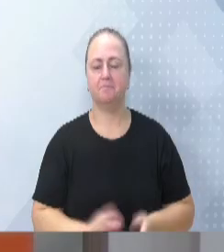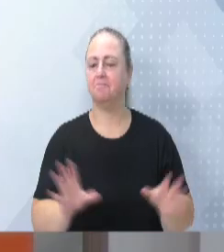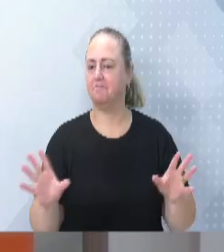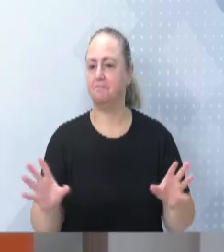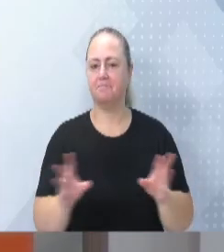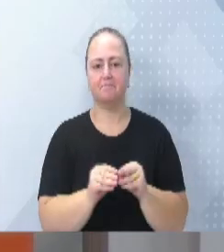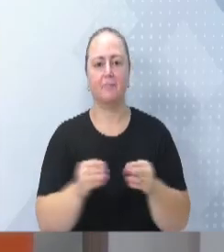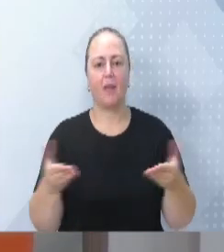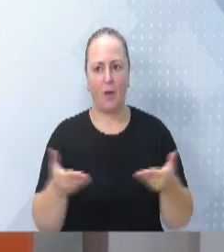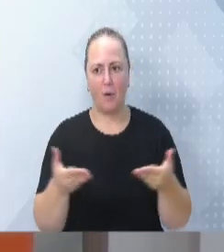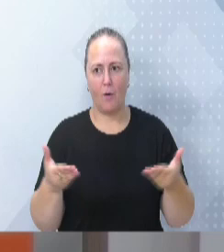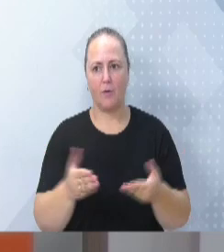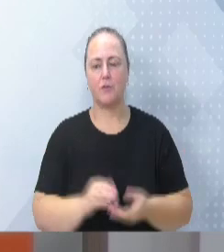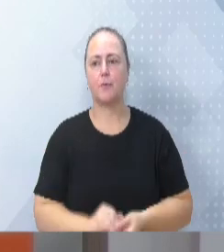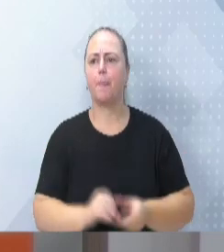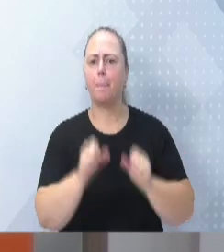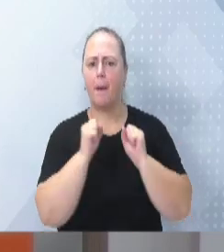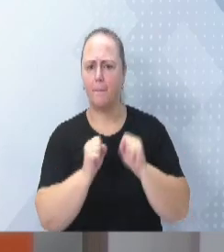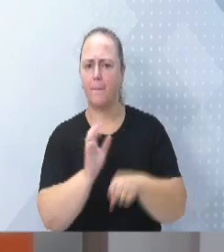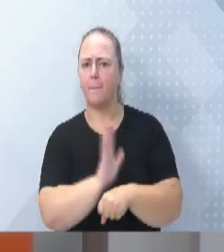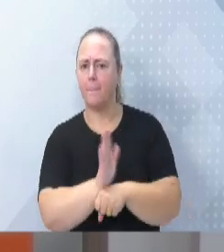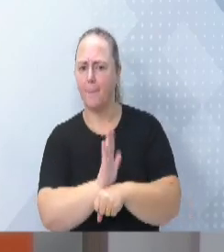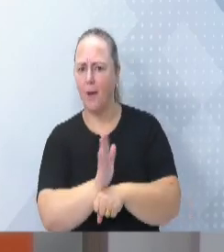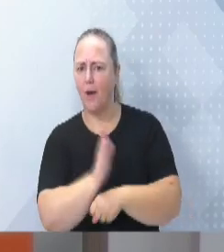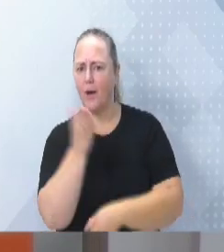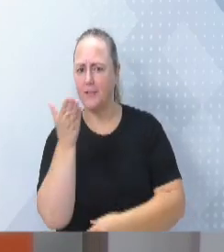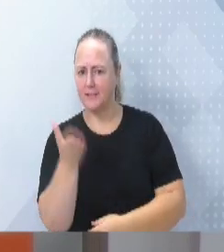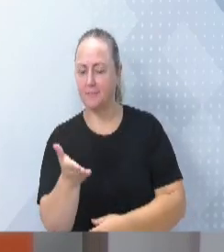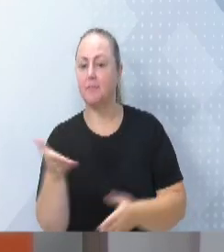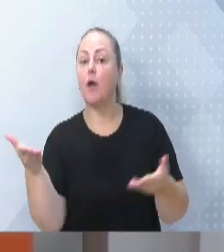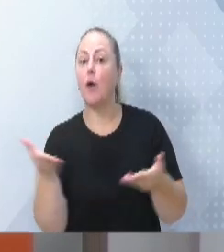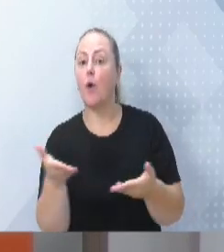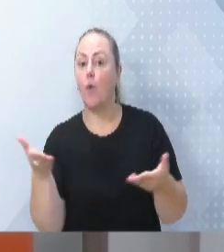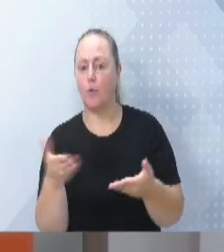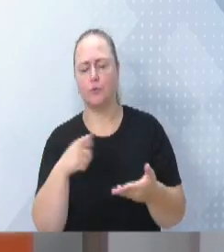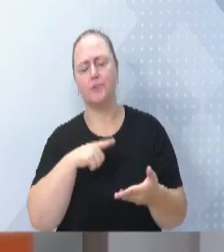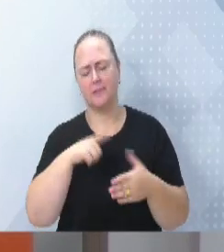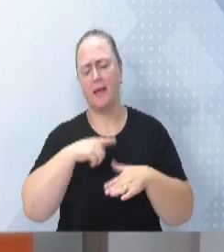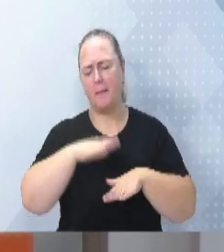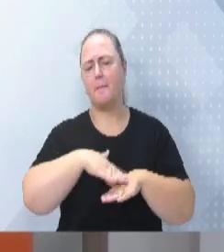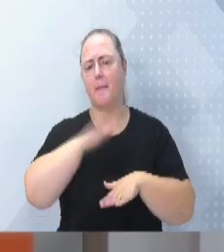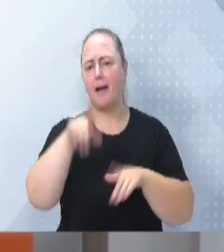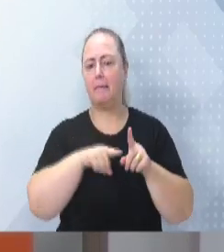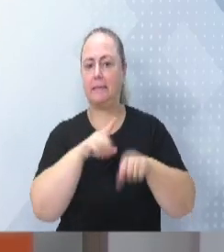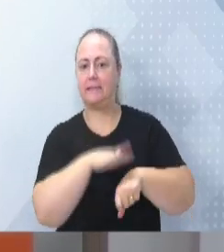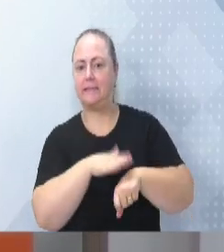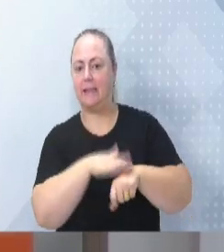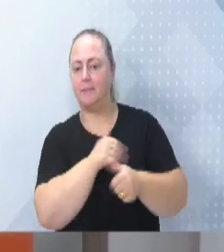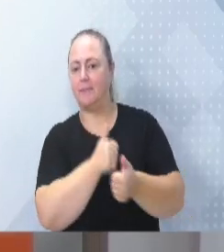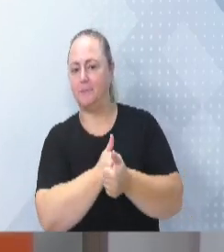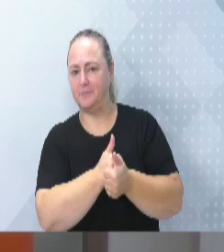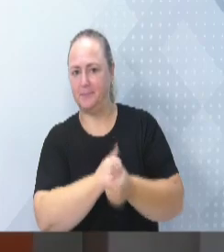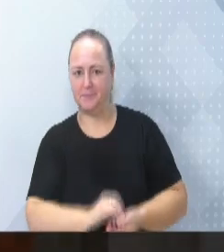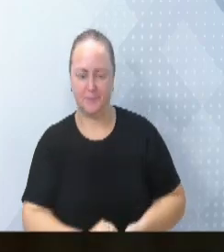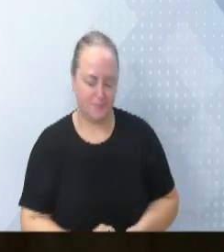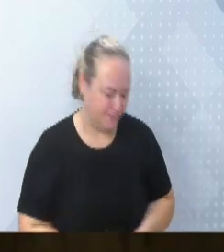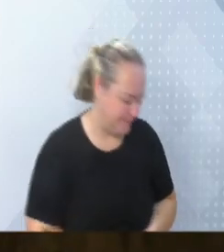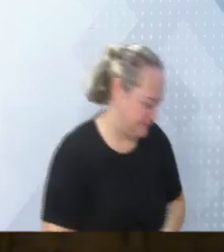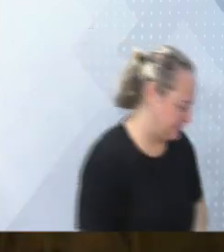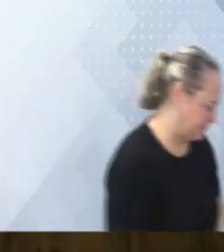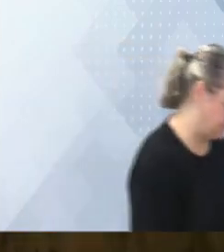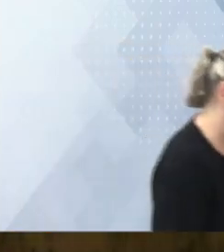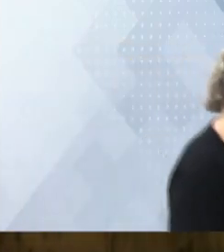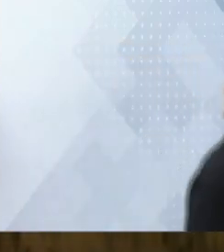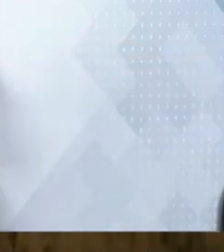isso que eu tinha. Por favor, podia apresentar o vídeo? Esse é o hospital hoje. Nós temos muito mais para falar, mas o tempo ali está muito escasso. Pode